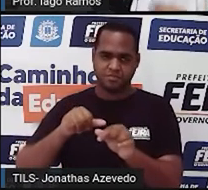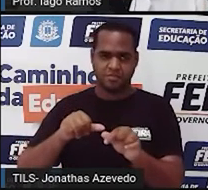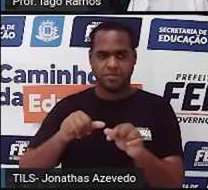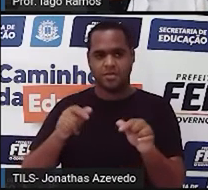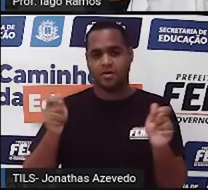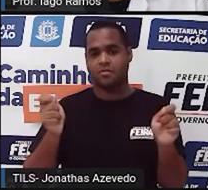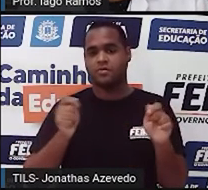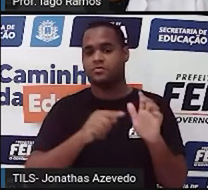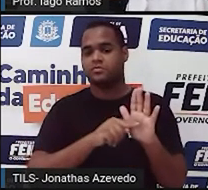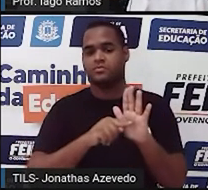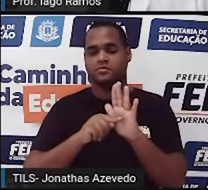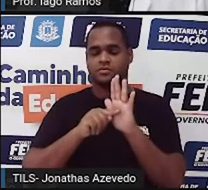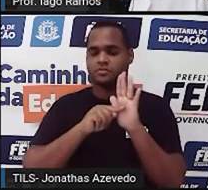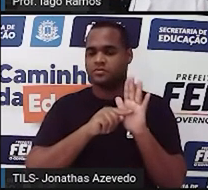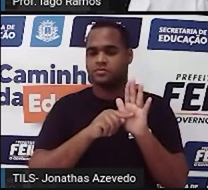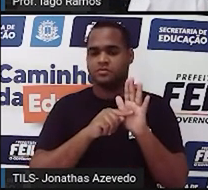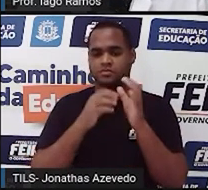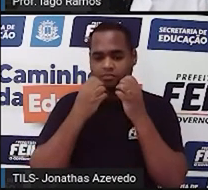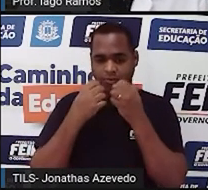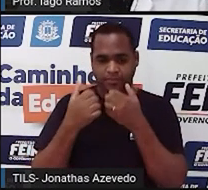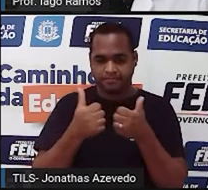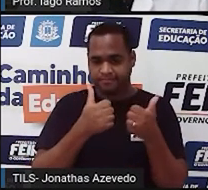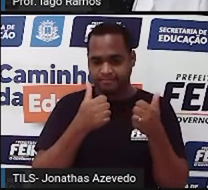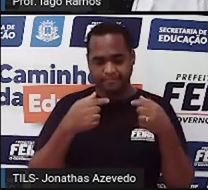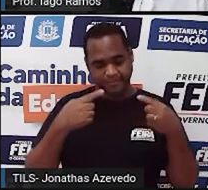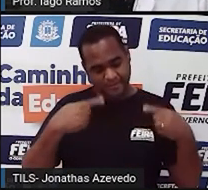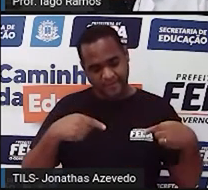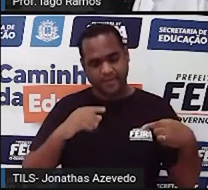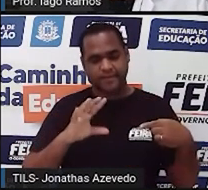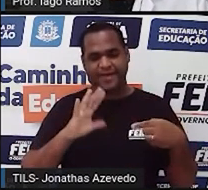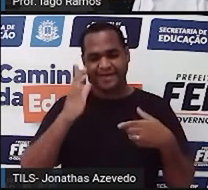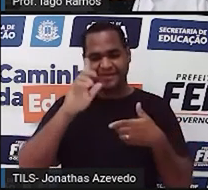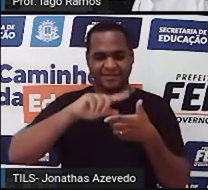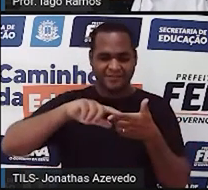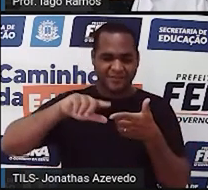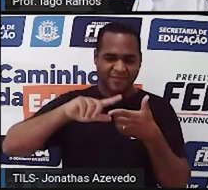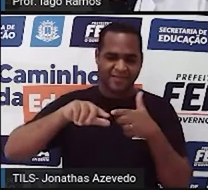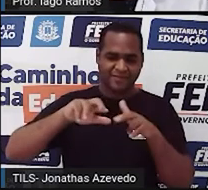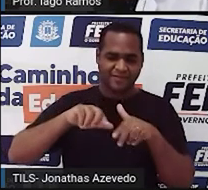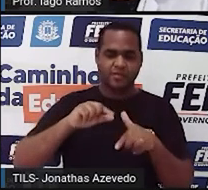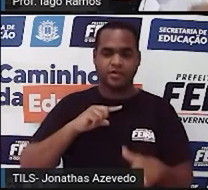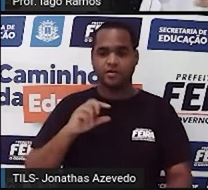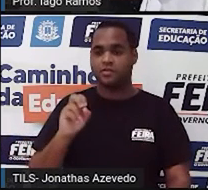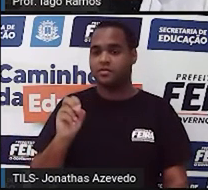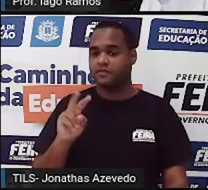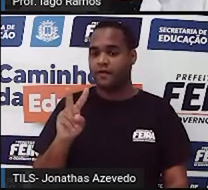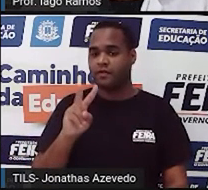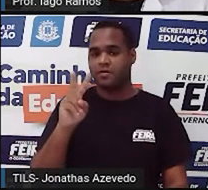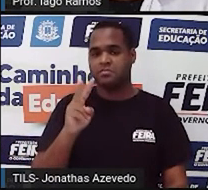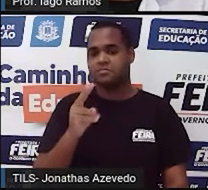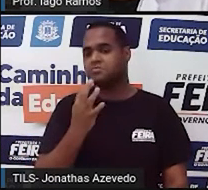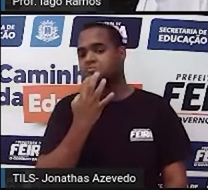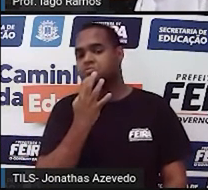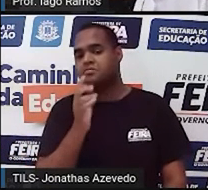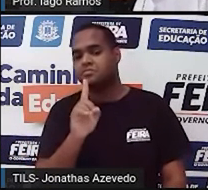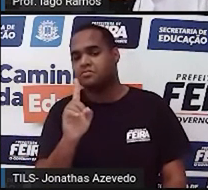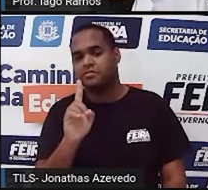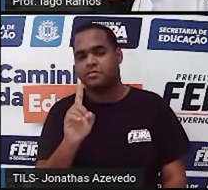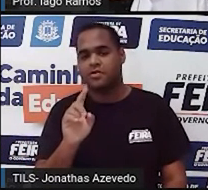ajudam em desafios que envolvem valores que a gente não conhece.